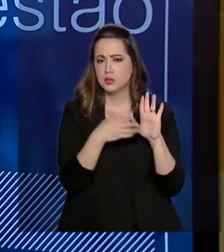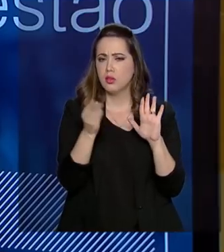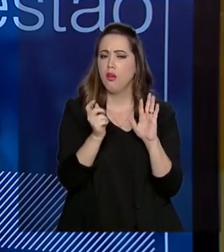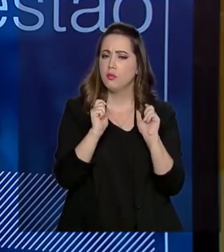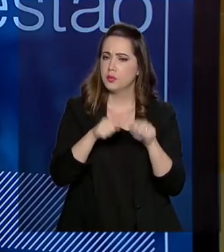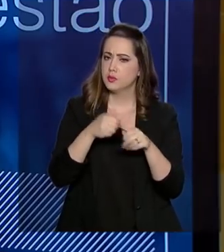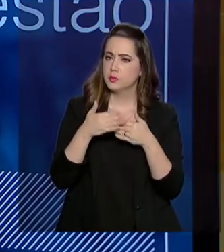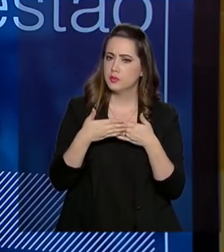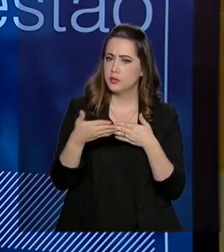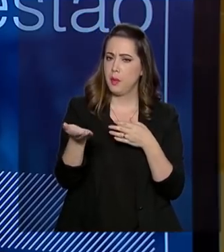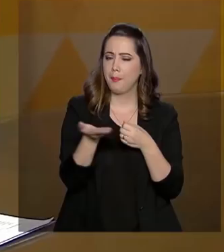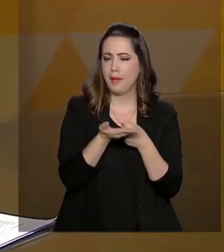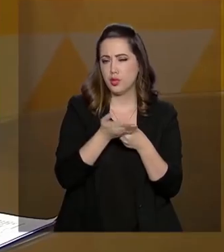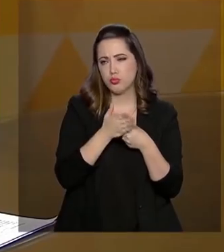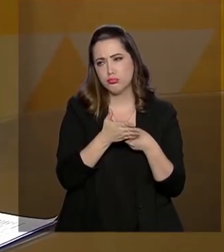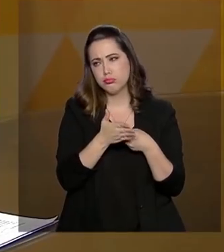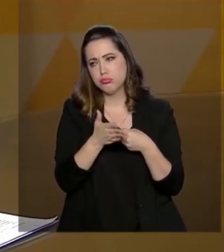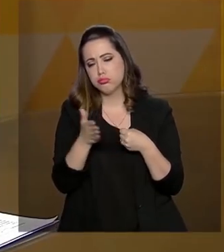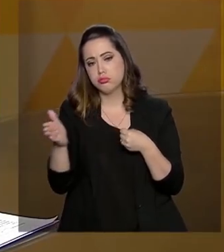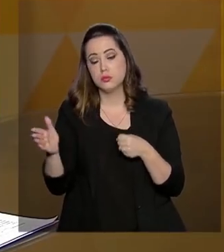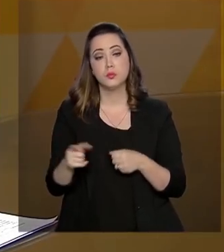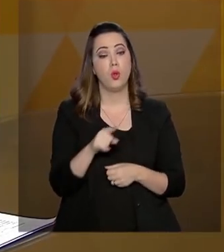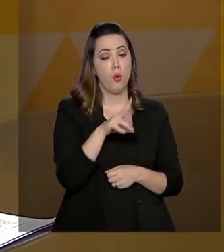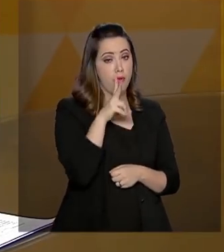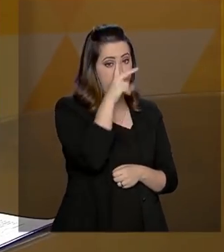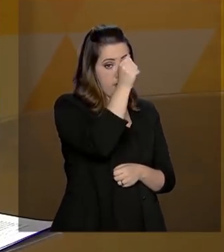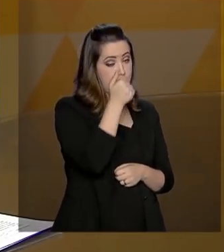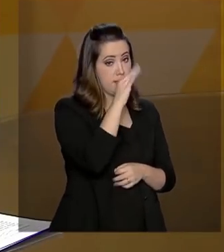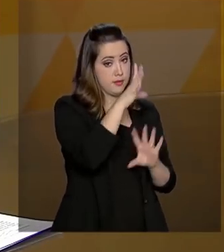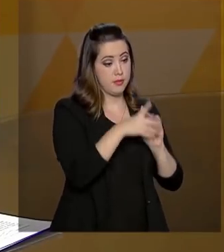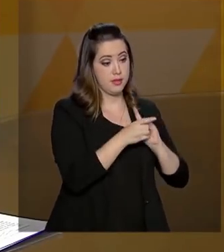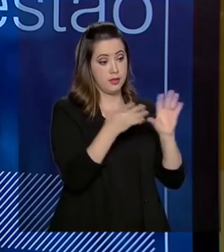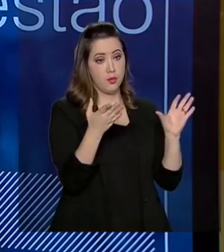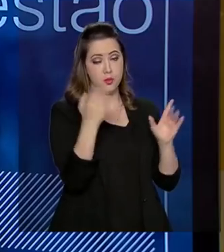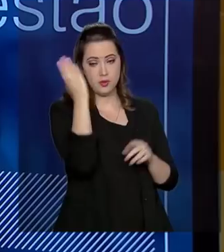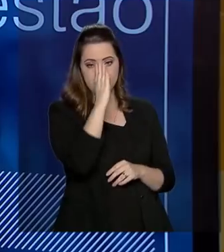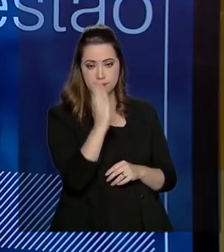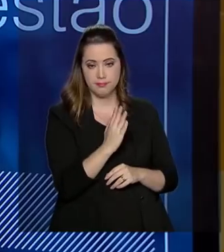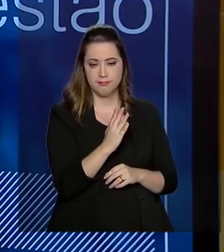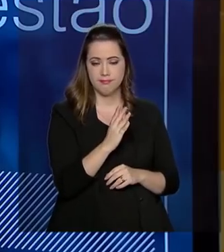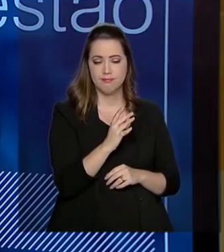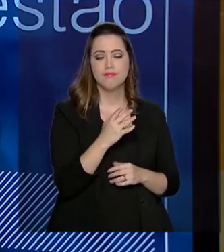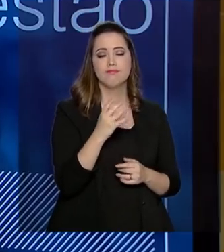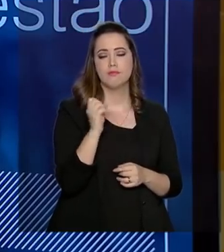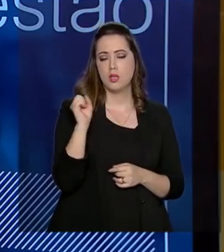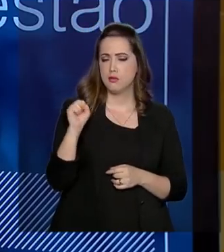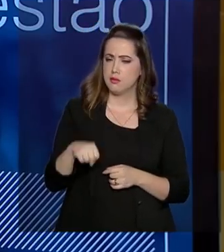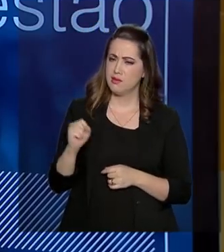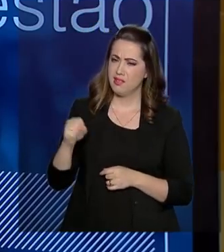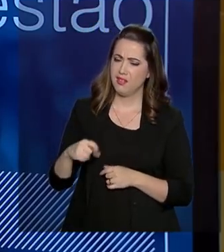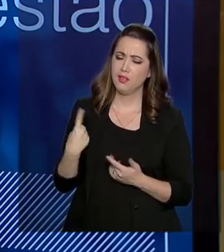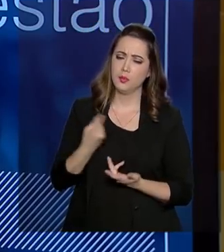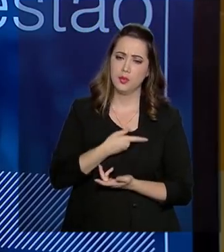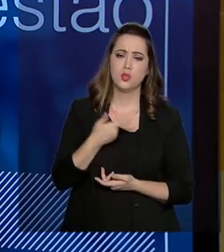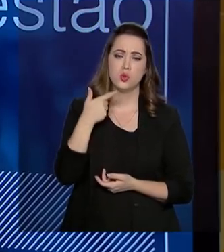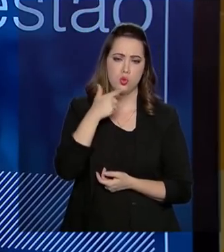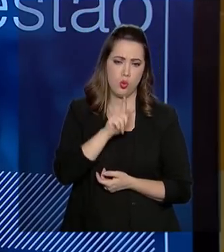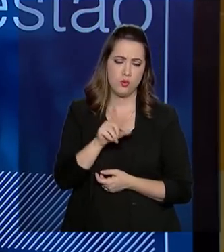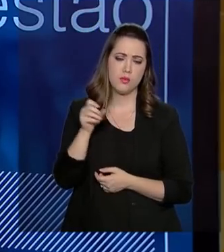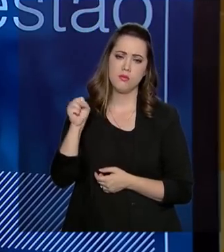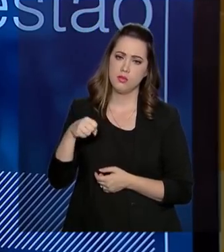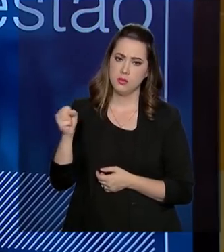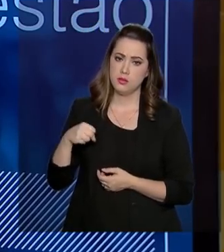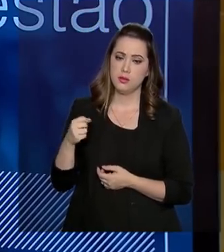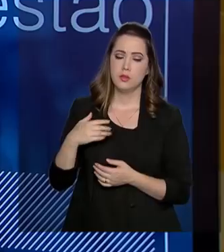a médio prazo. O que acaba também fortalecendo a democracia no Brasil. Exatamente, exatamente, porque a gente consegue realmente,